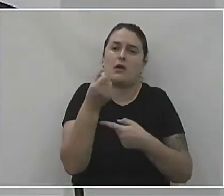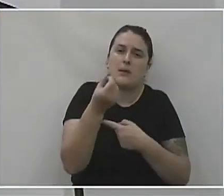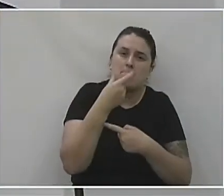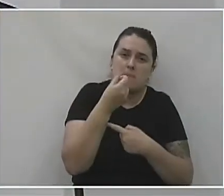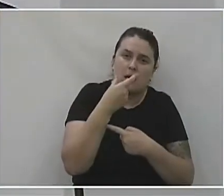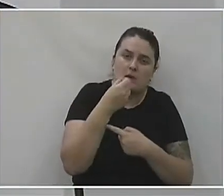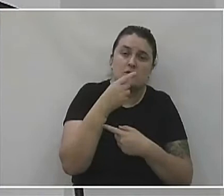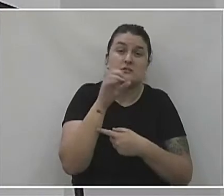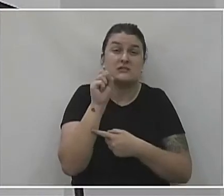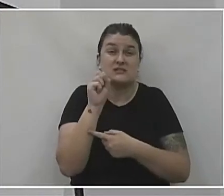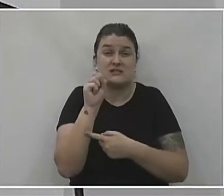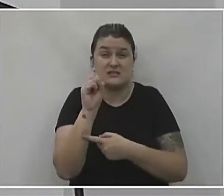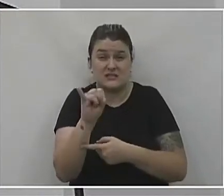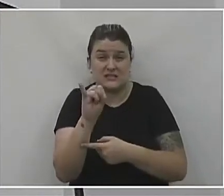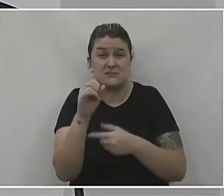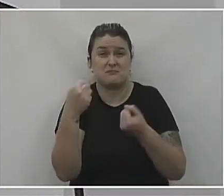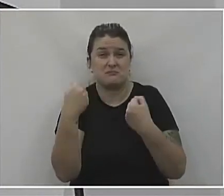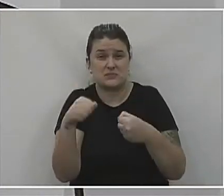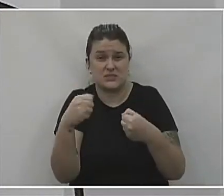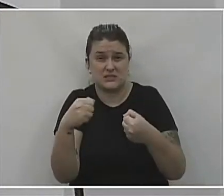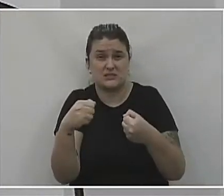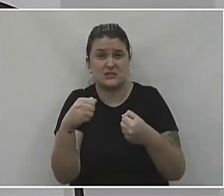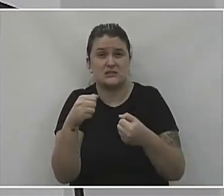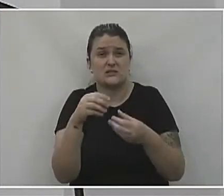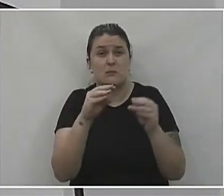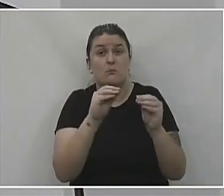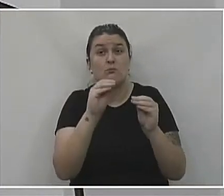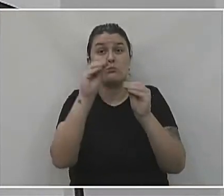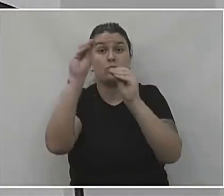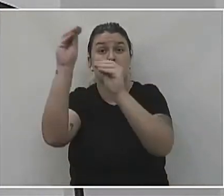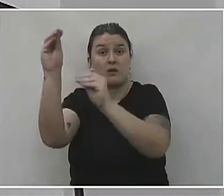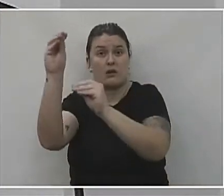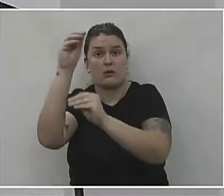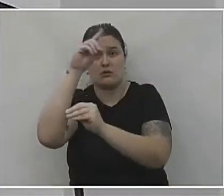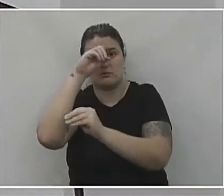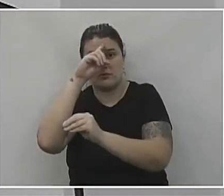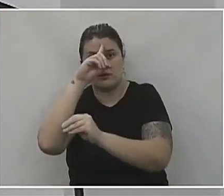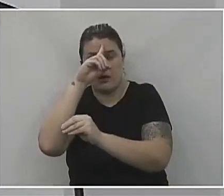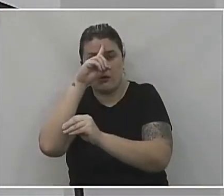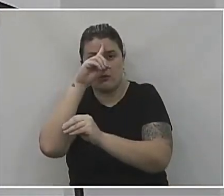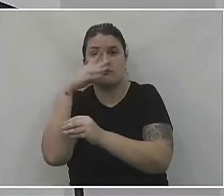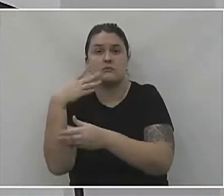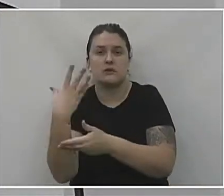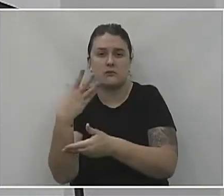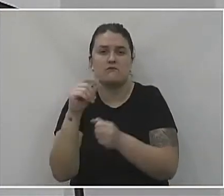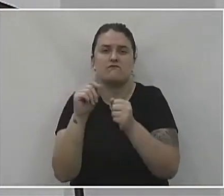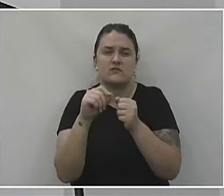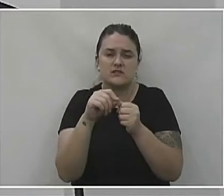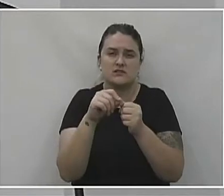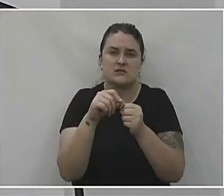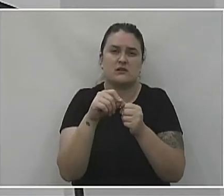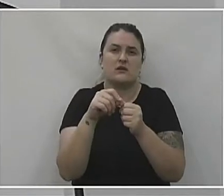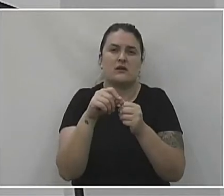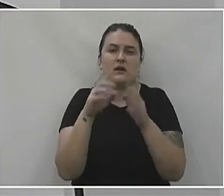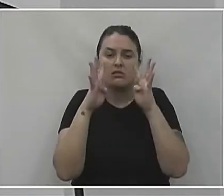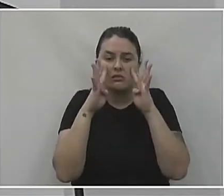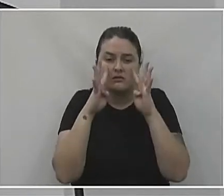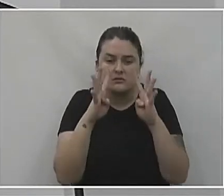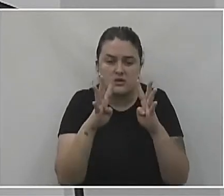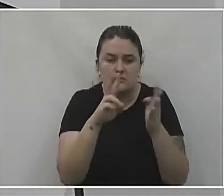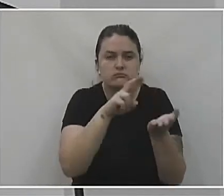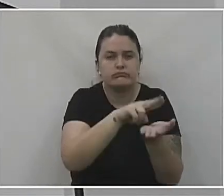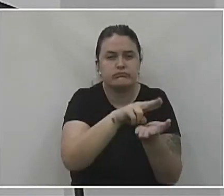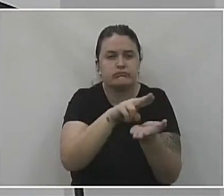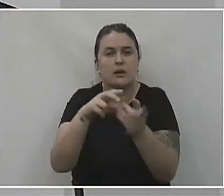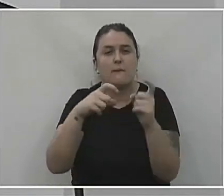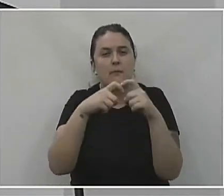uma necessidade muito mais extrema de passar para um hospital. Isso aqui foi muito importante para os médicos trabalharem de uma